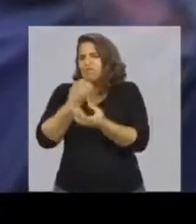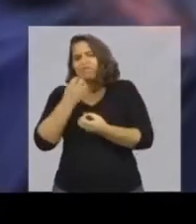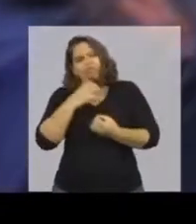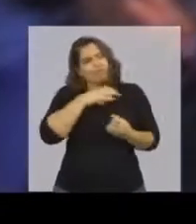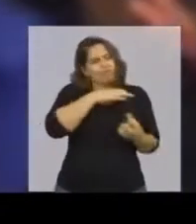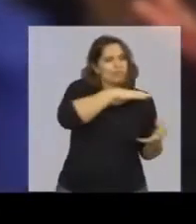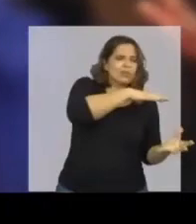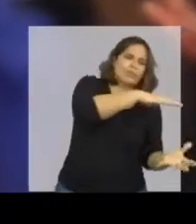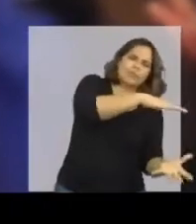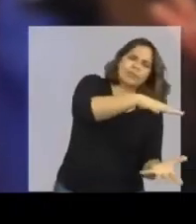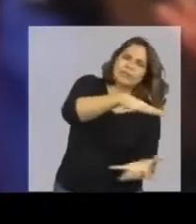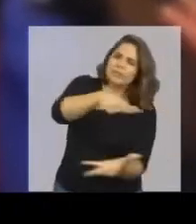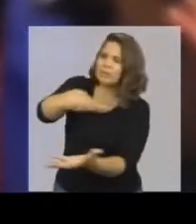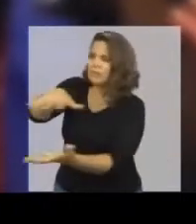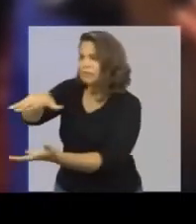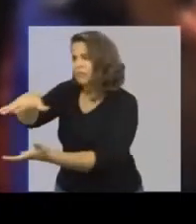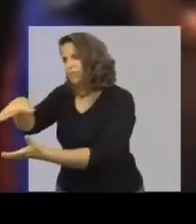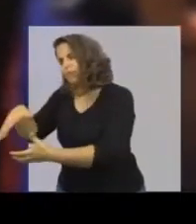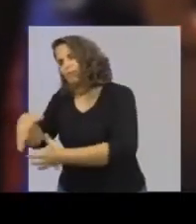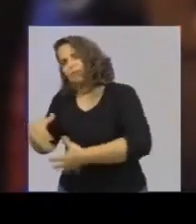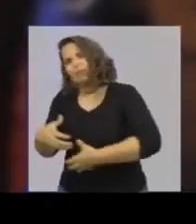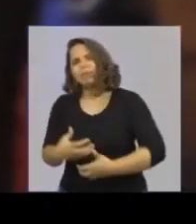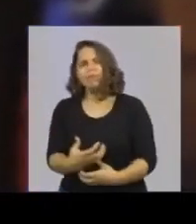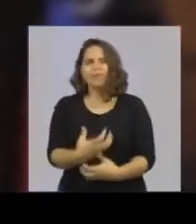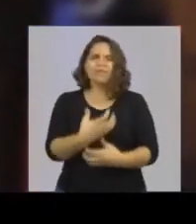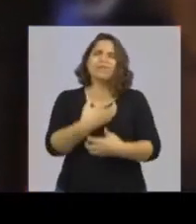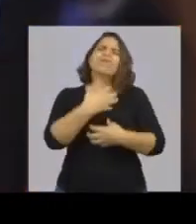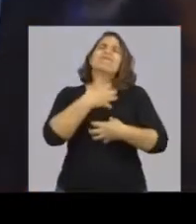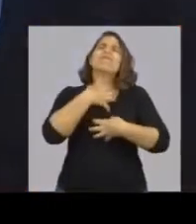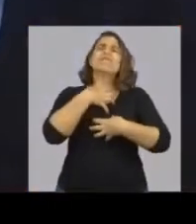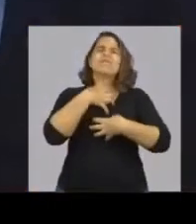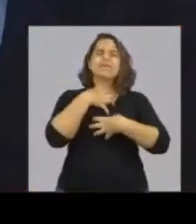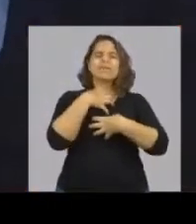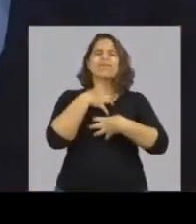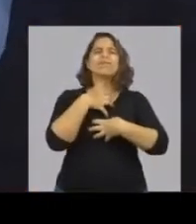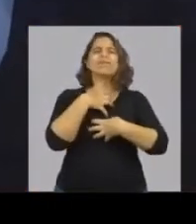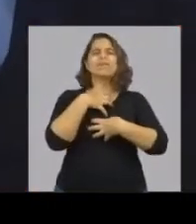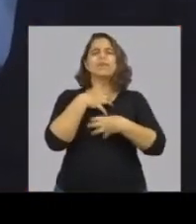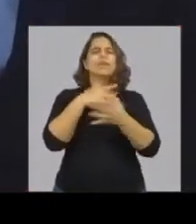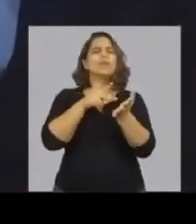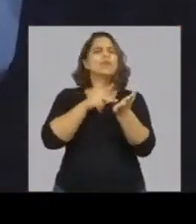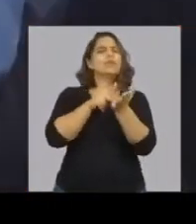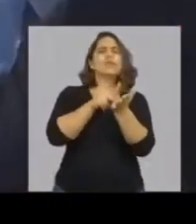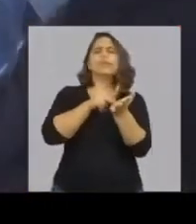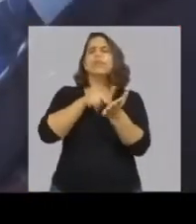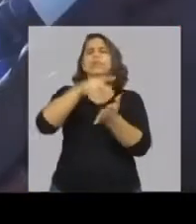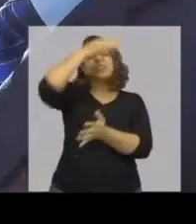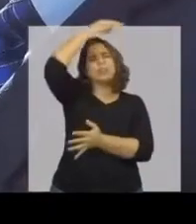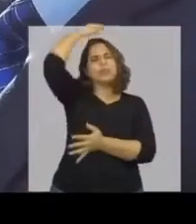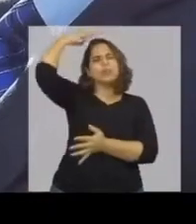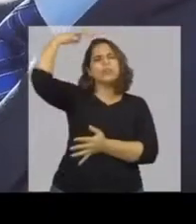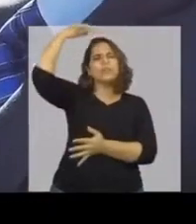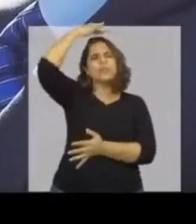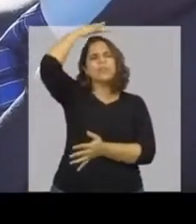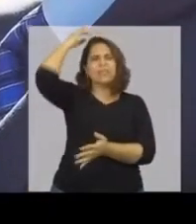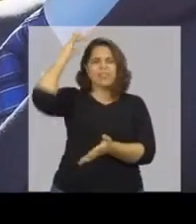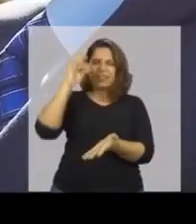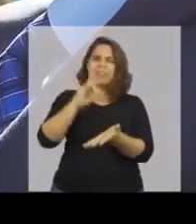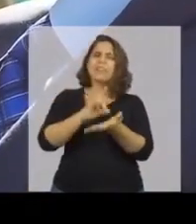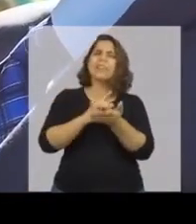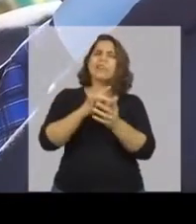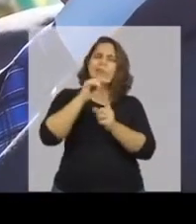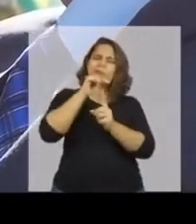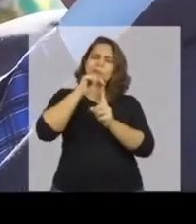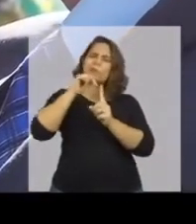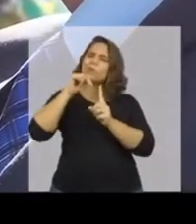que se diz no mundo inteiro, traduz um sentimento puro, santo